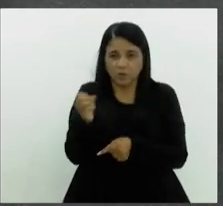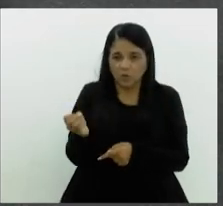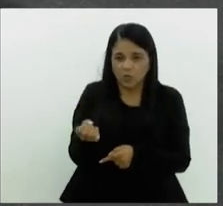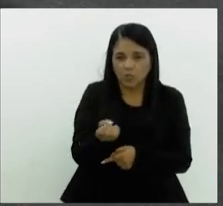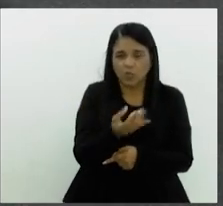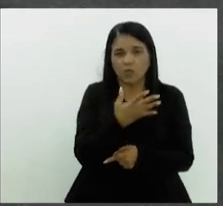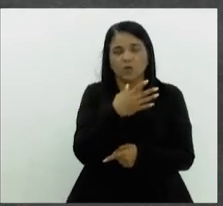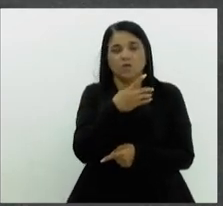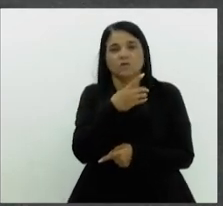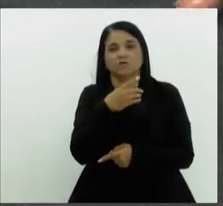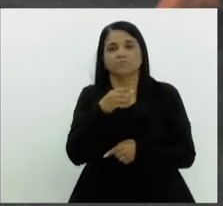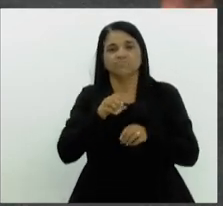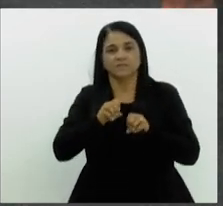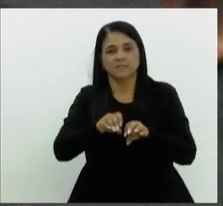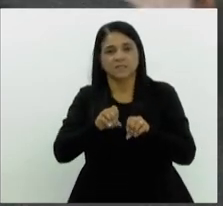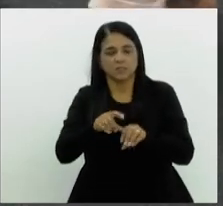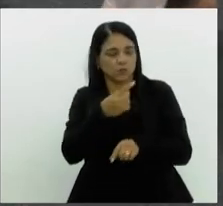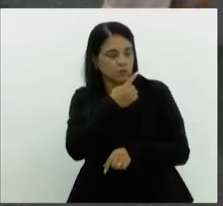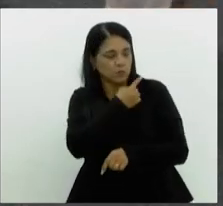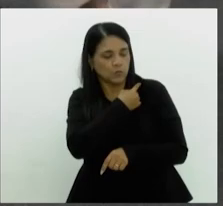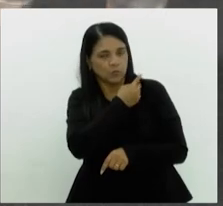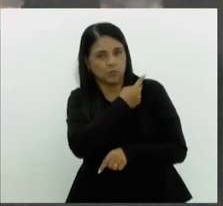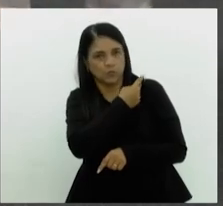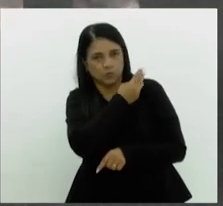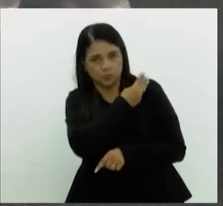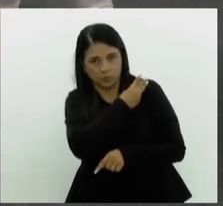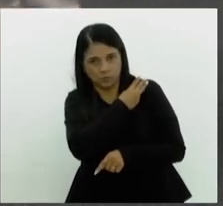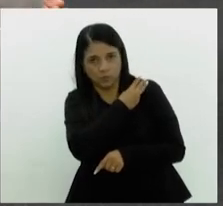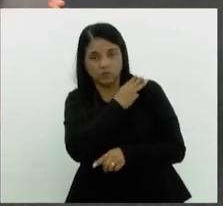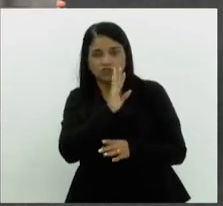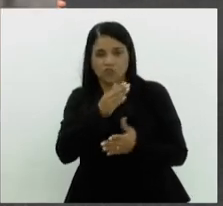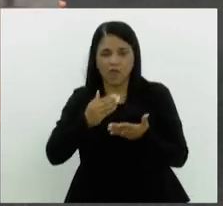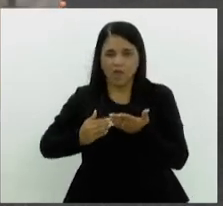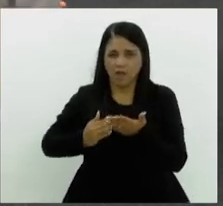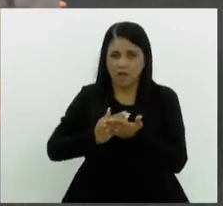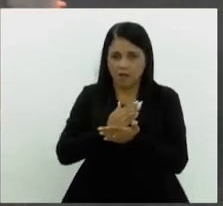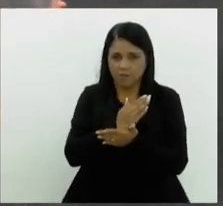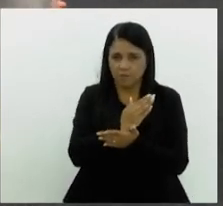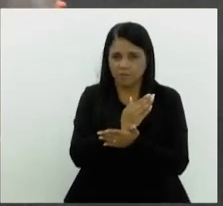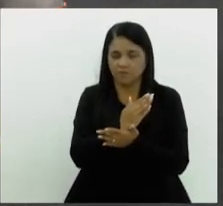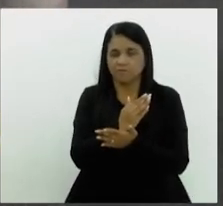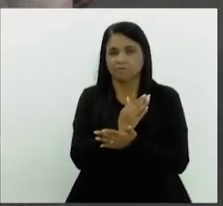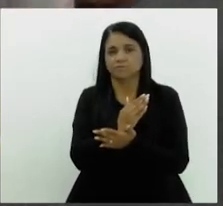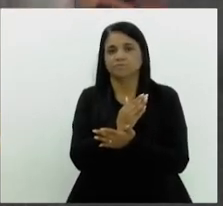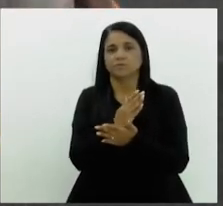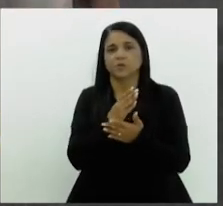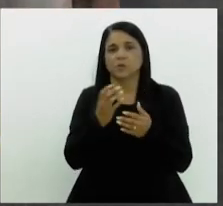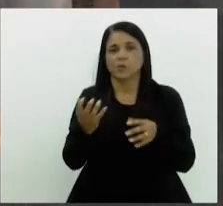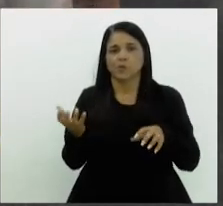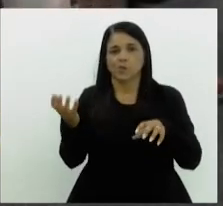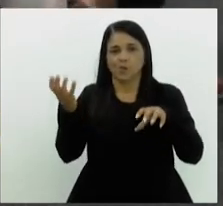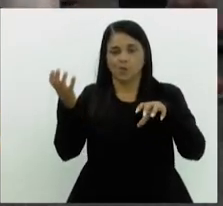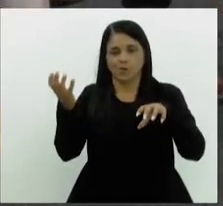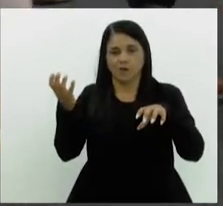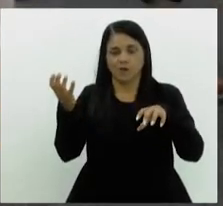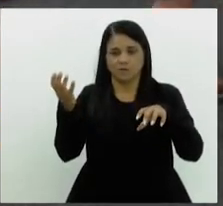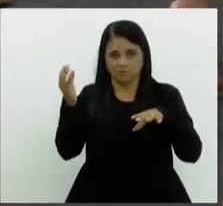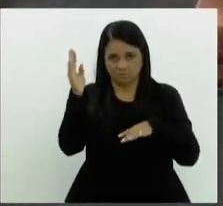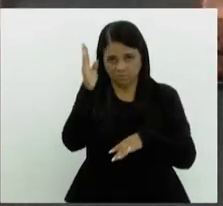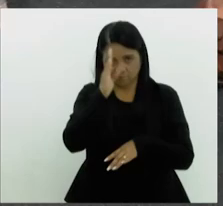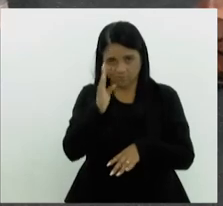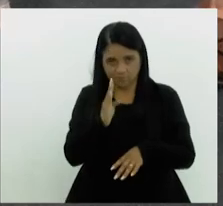ensino médio que já foi aprovado pelo Congresso Nacional e nós precisamos